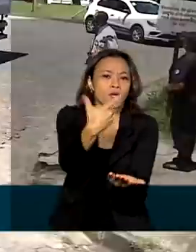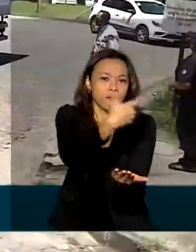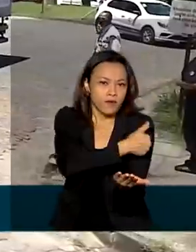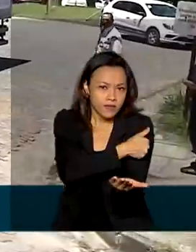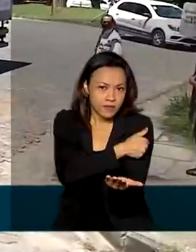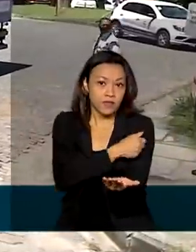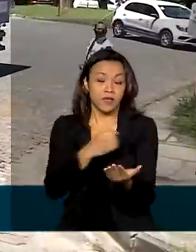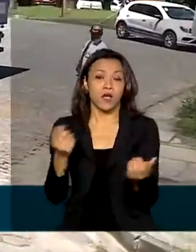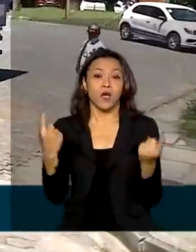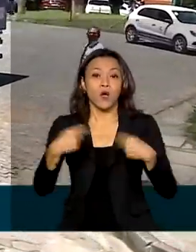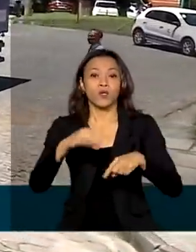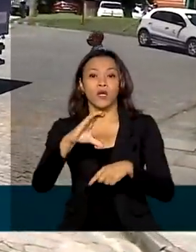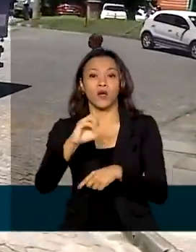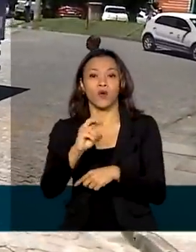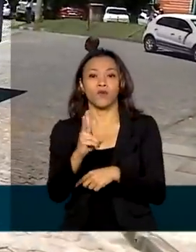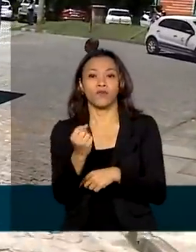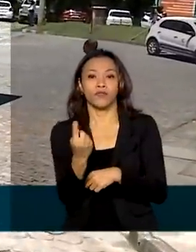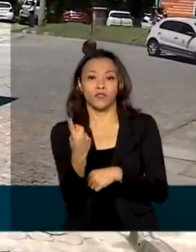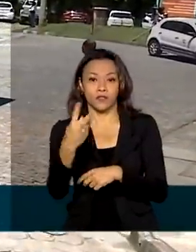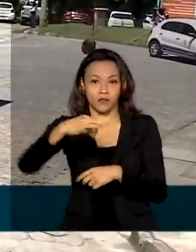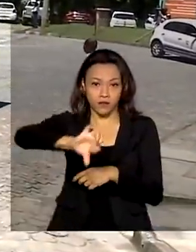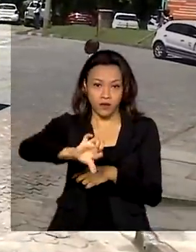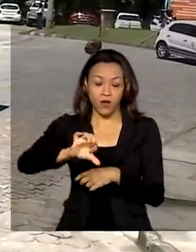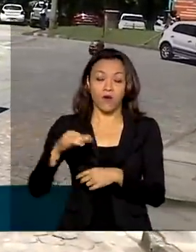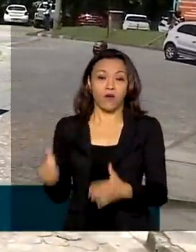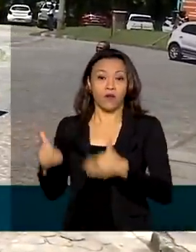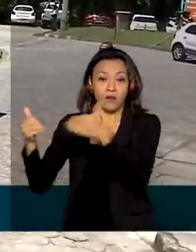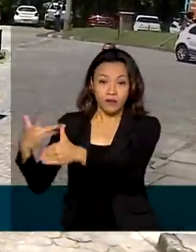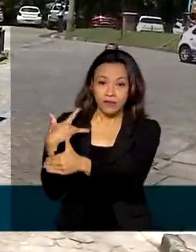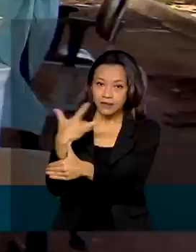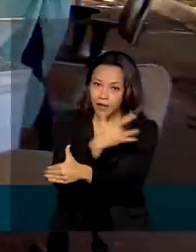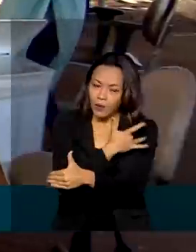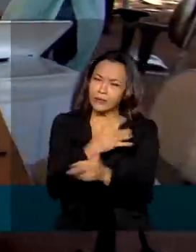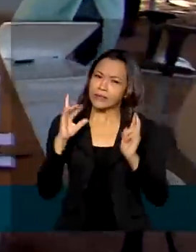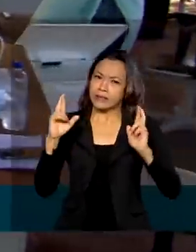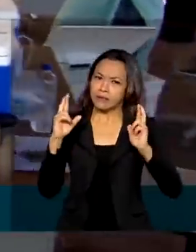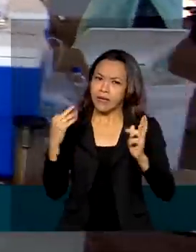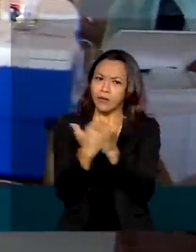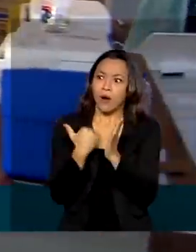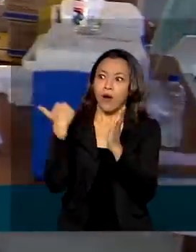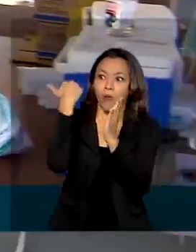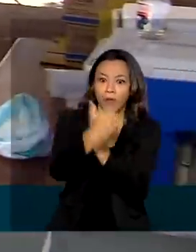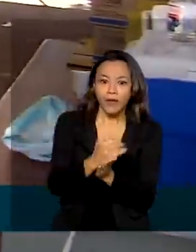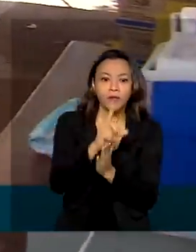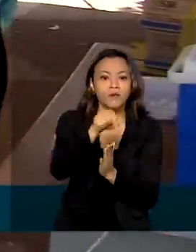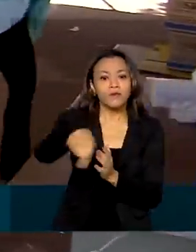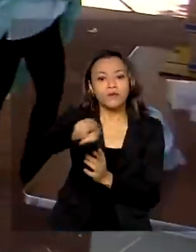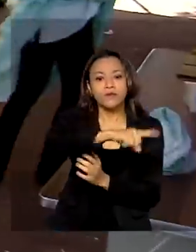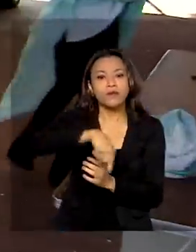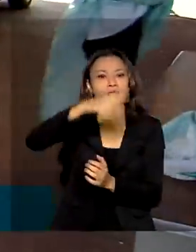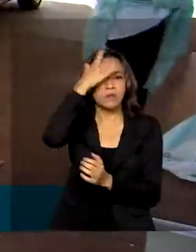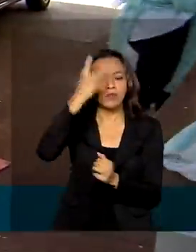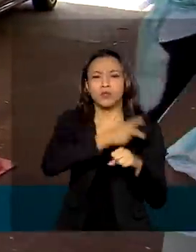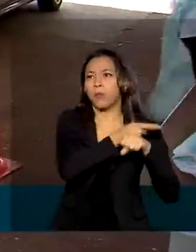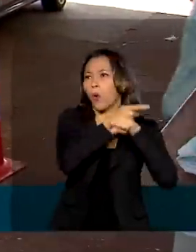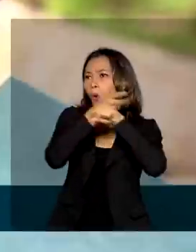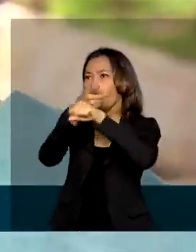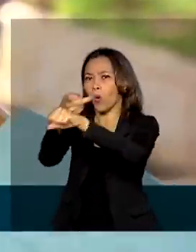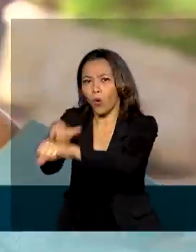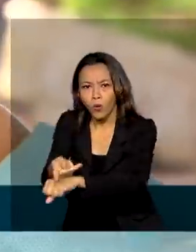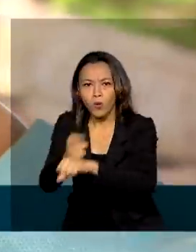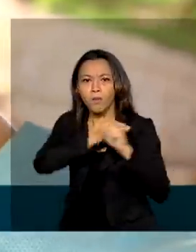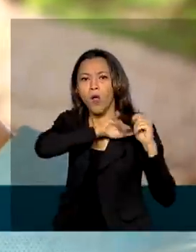-19, o Ministério da Saúde espera um aumento significativo da procura dos postos de vacinação em todo o país.